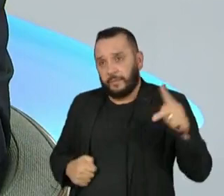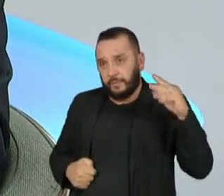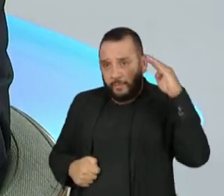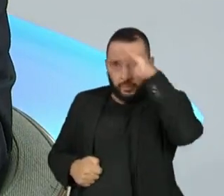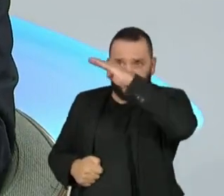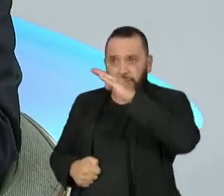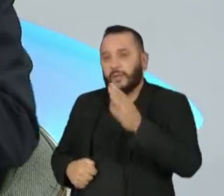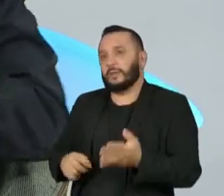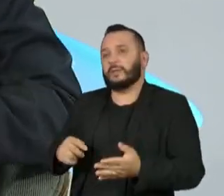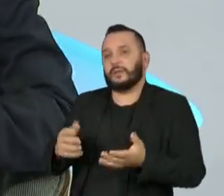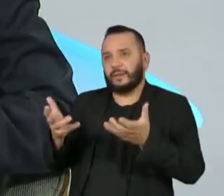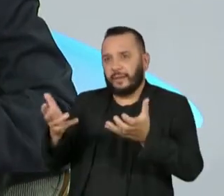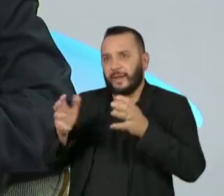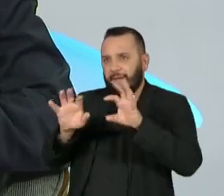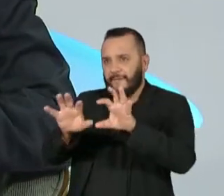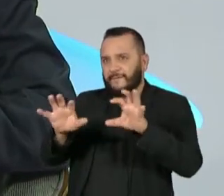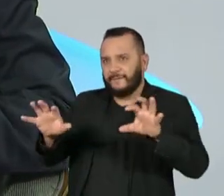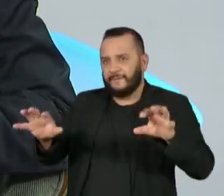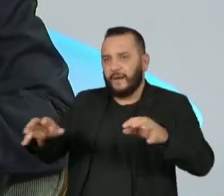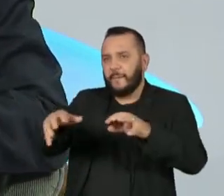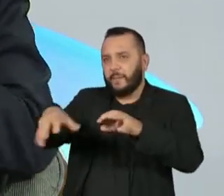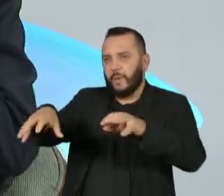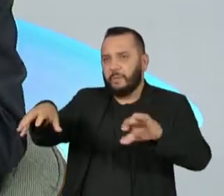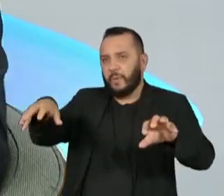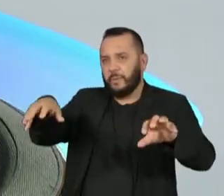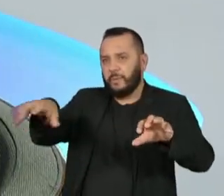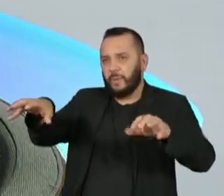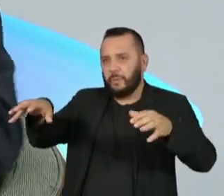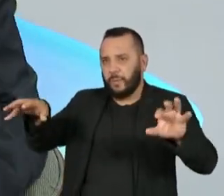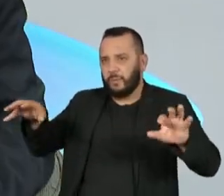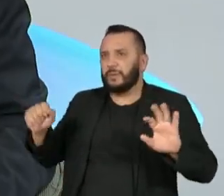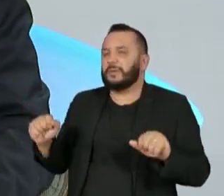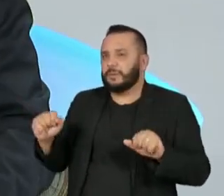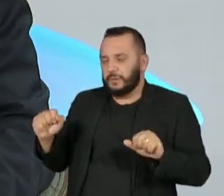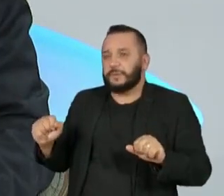de criar divisão para tirar proveito político. É um presidente perigoso, portanto. E aí